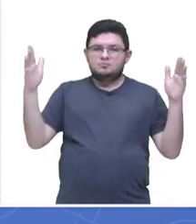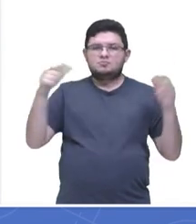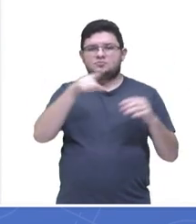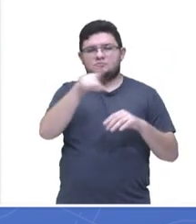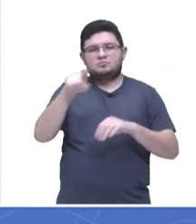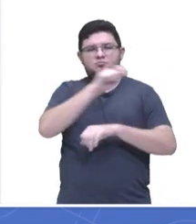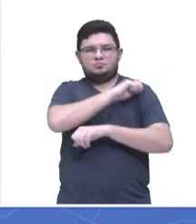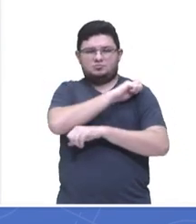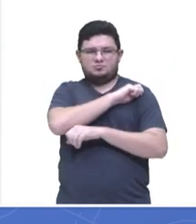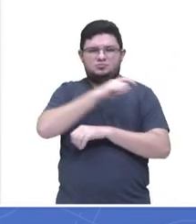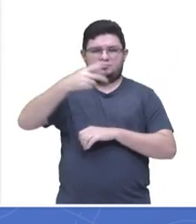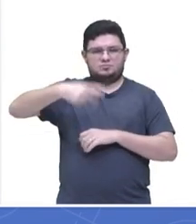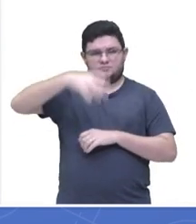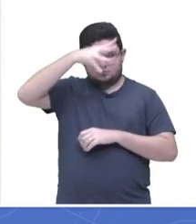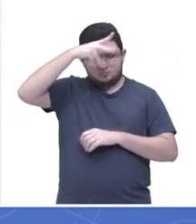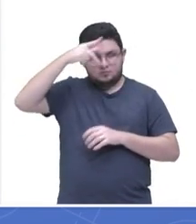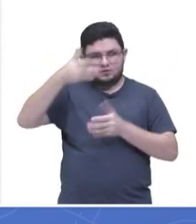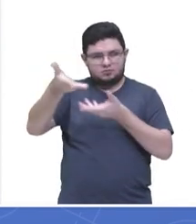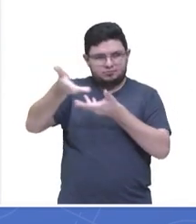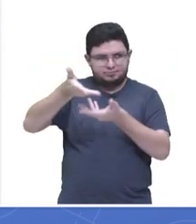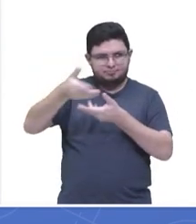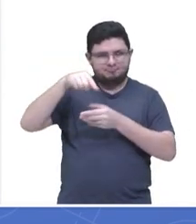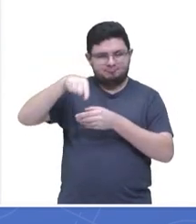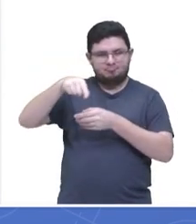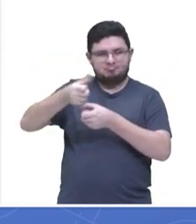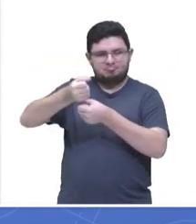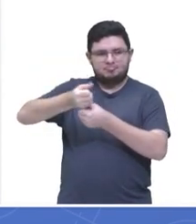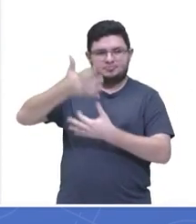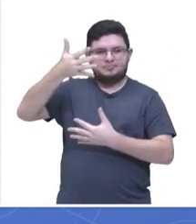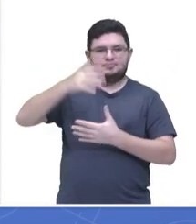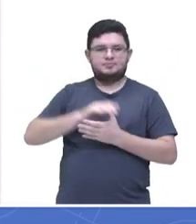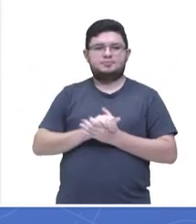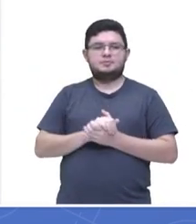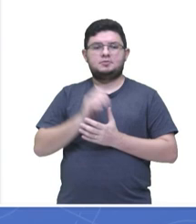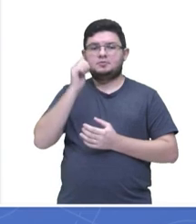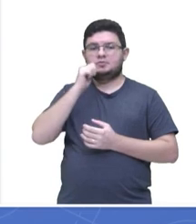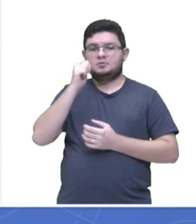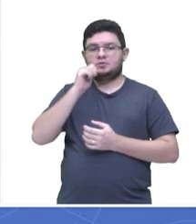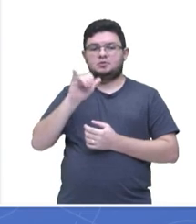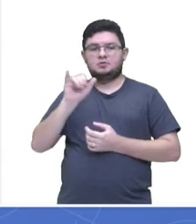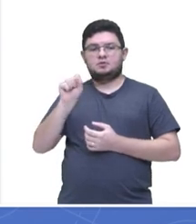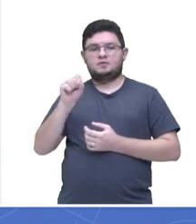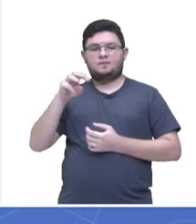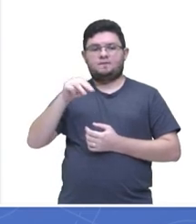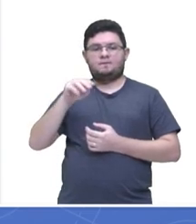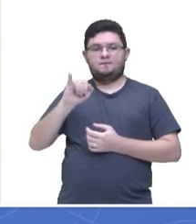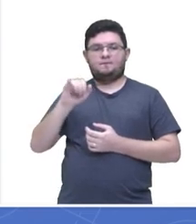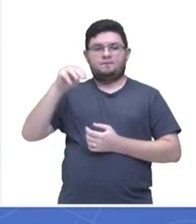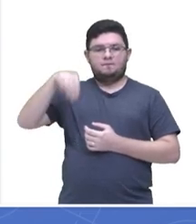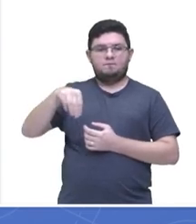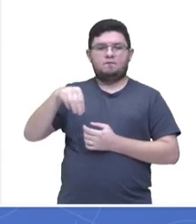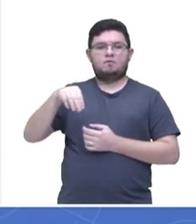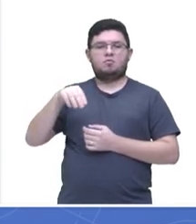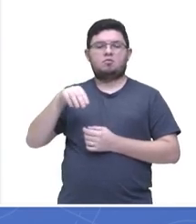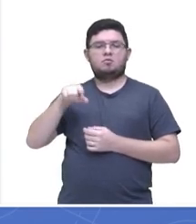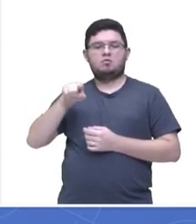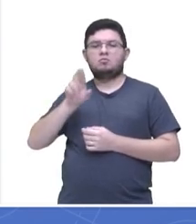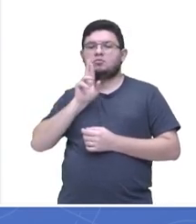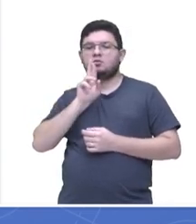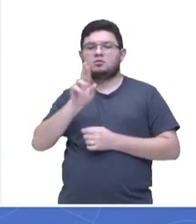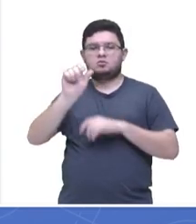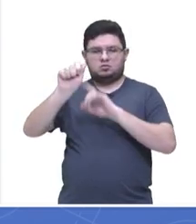A Yasmin também marcou a letra A. Ela é da escola estadual Maria Isabel